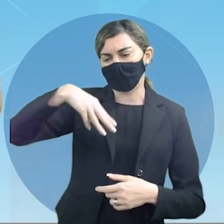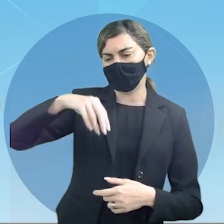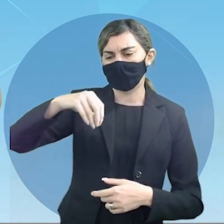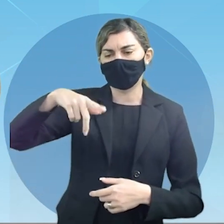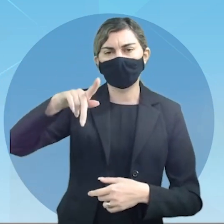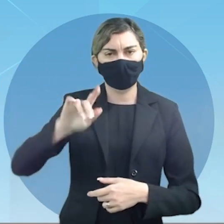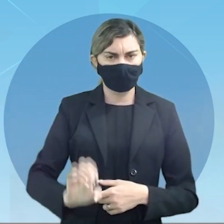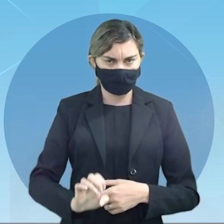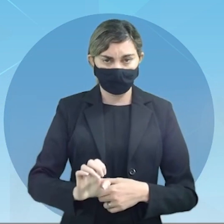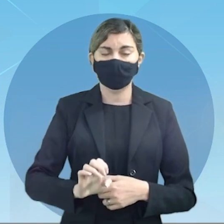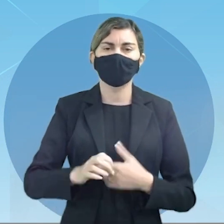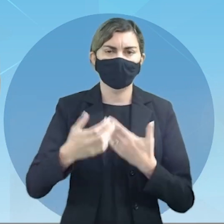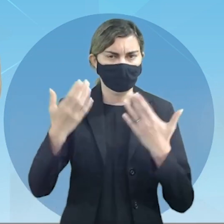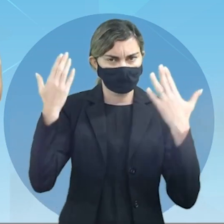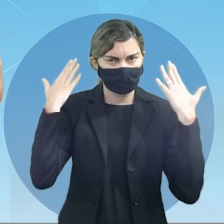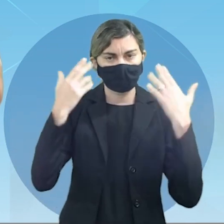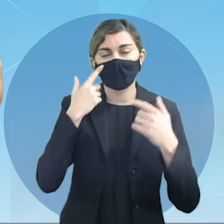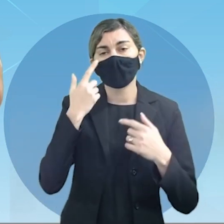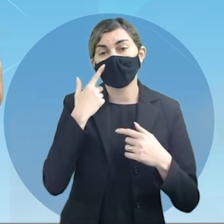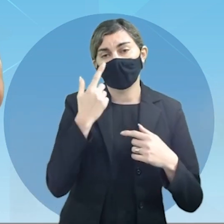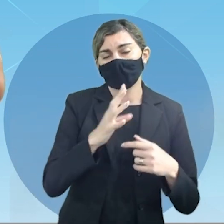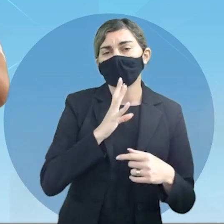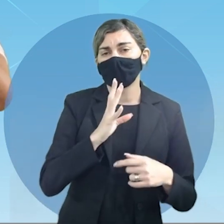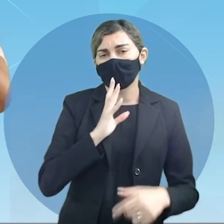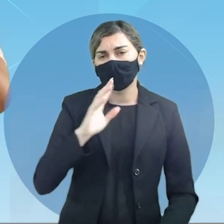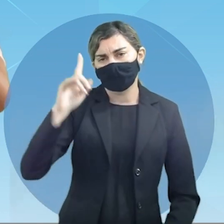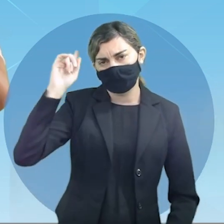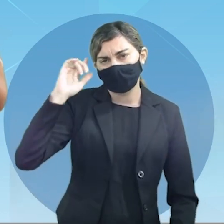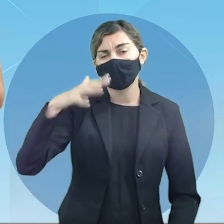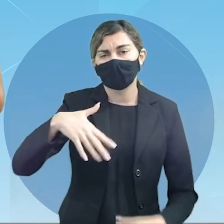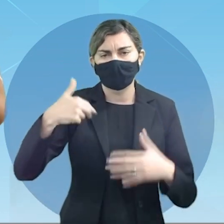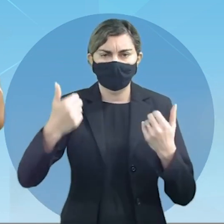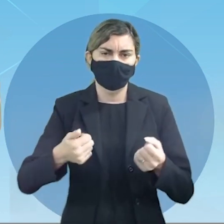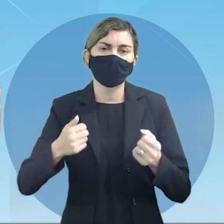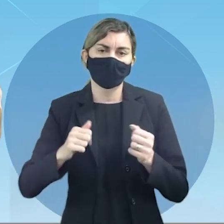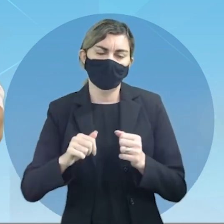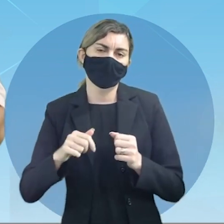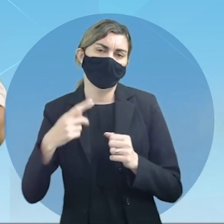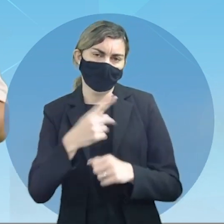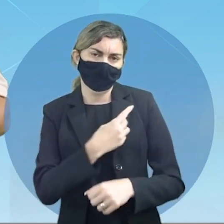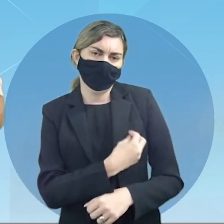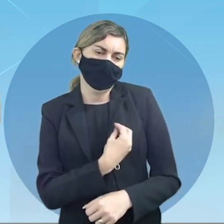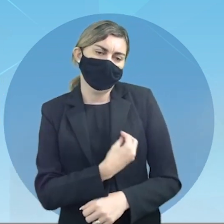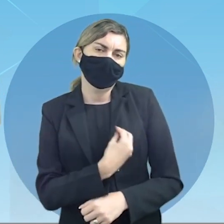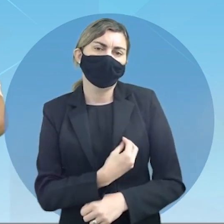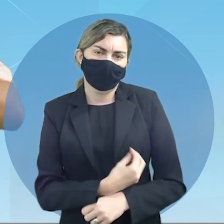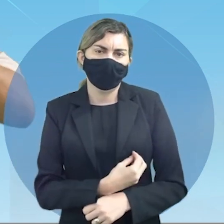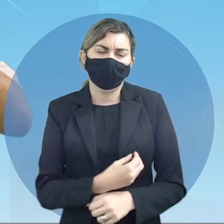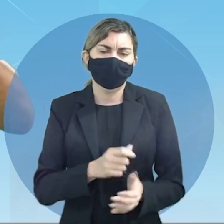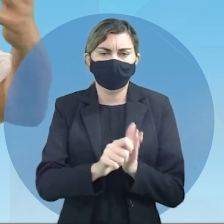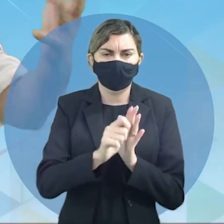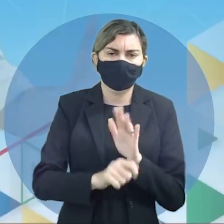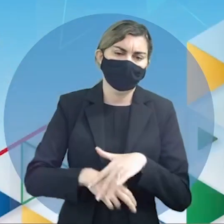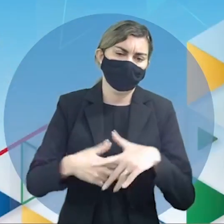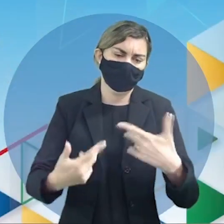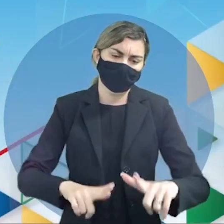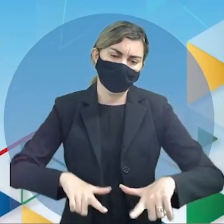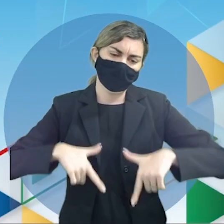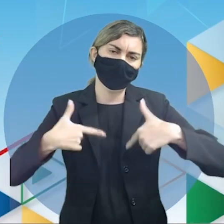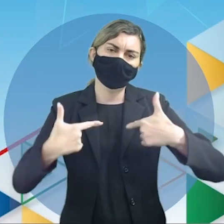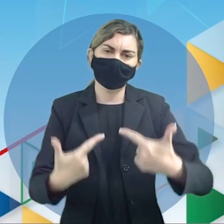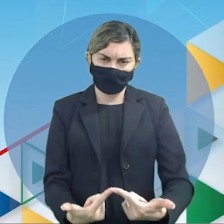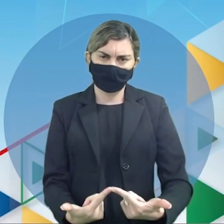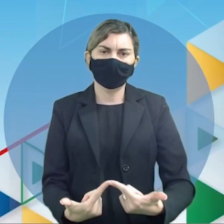tibetano budista que nós vamos conhecer melhor daqui a pouco sua vida, sua obra, suas ações